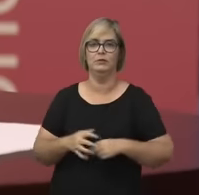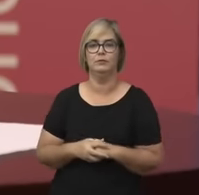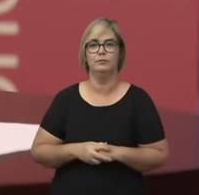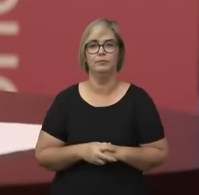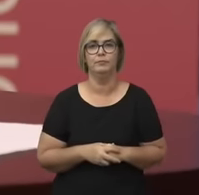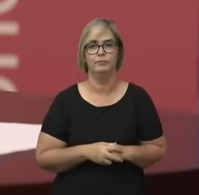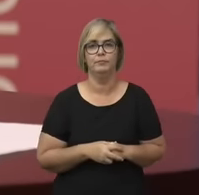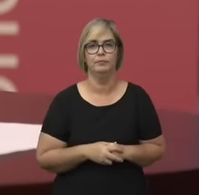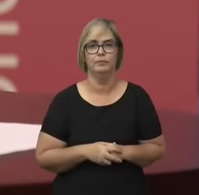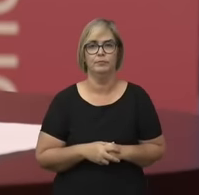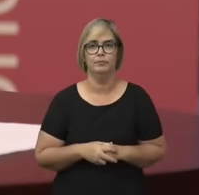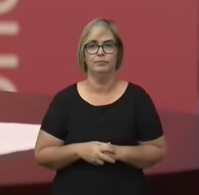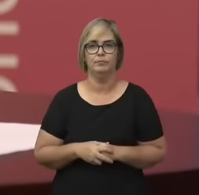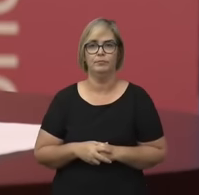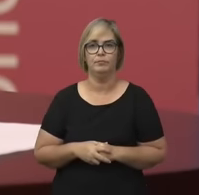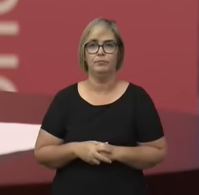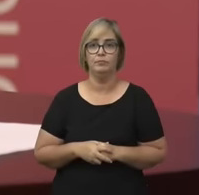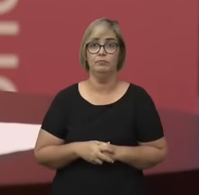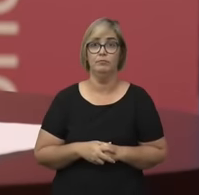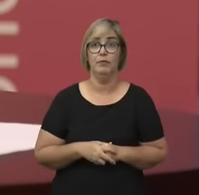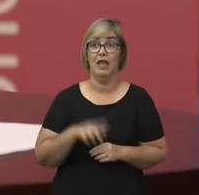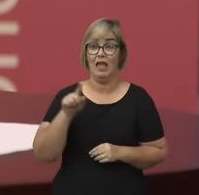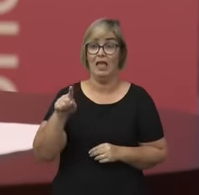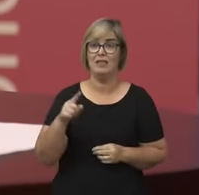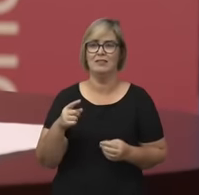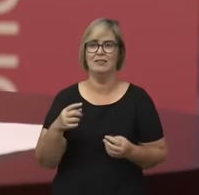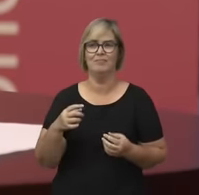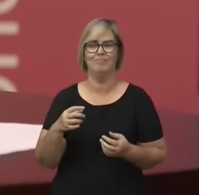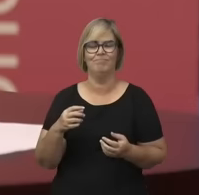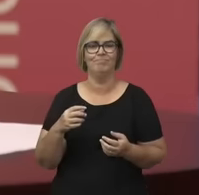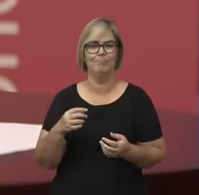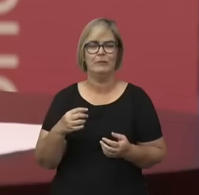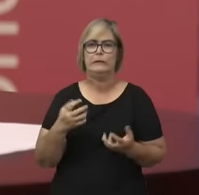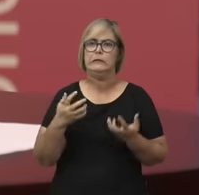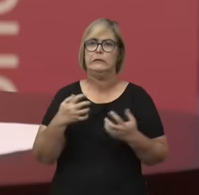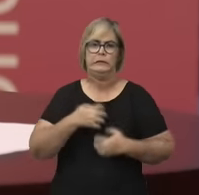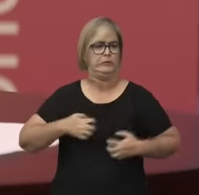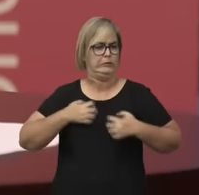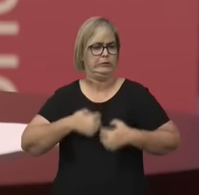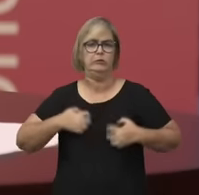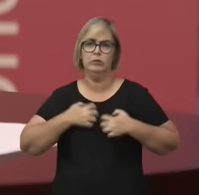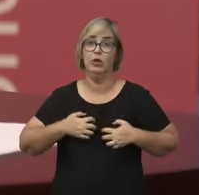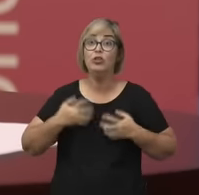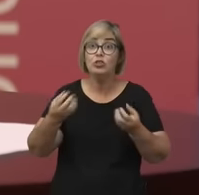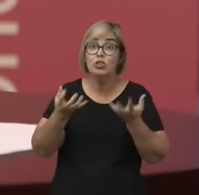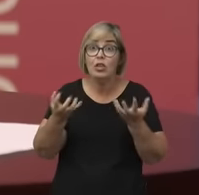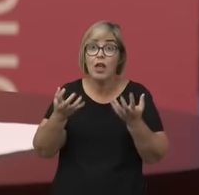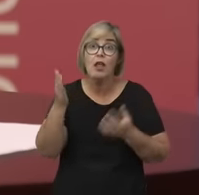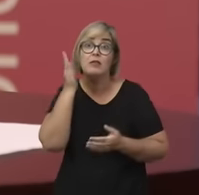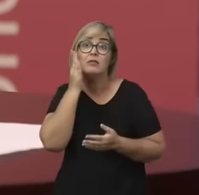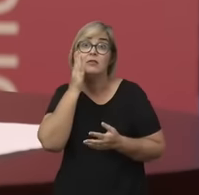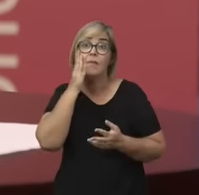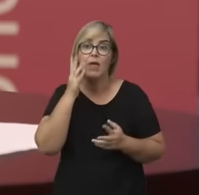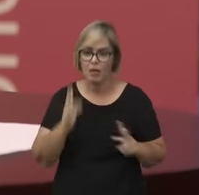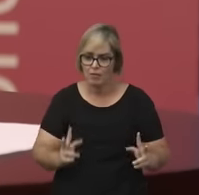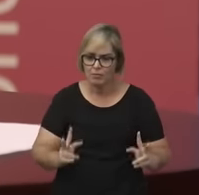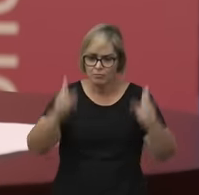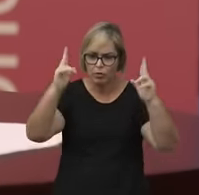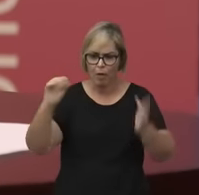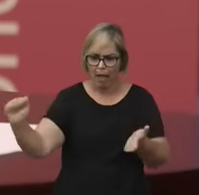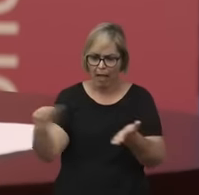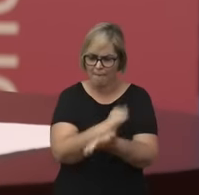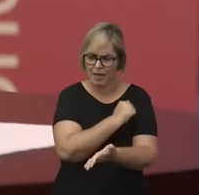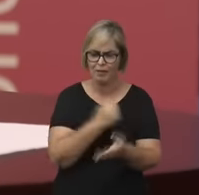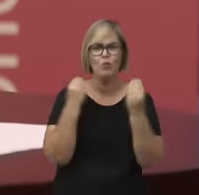esse fato da nossa necessidade de preencher essas lacunas e o fato de que essa